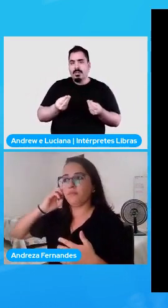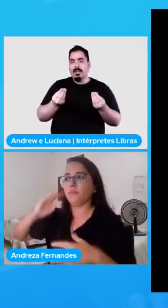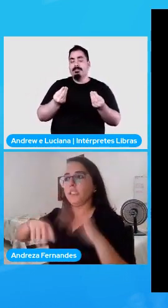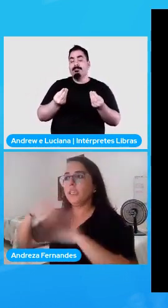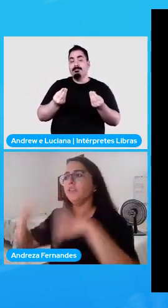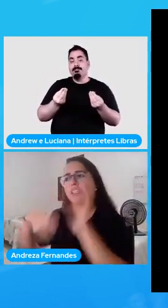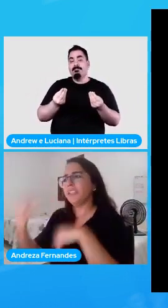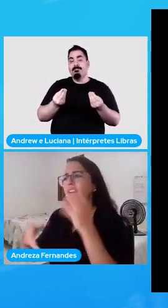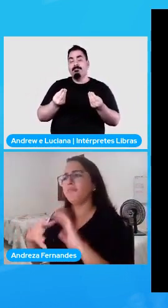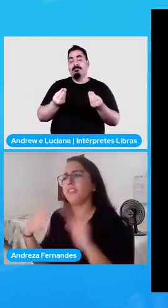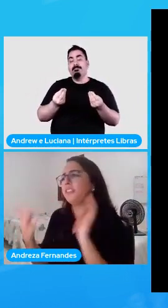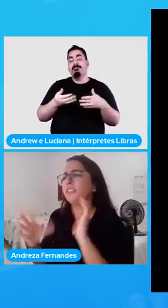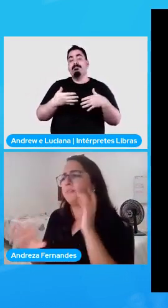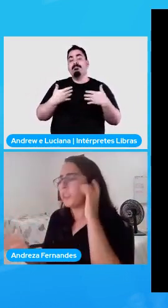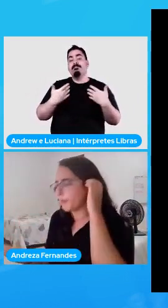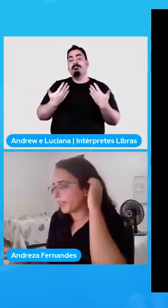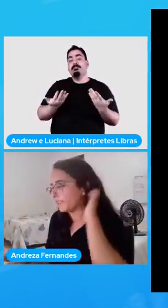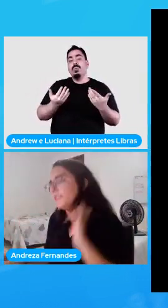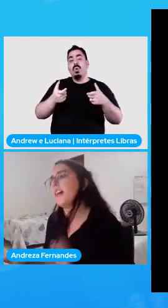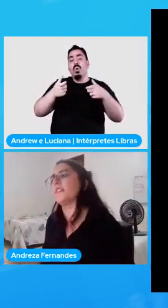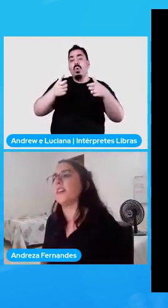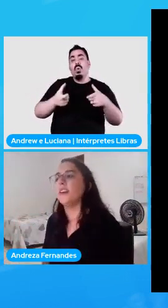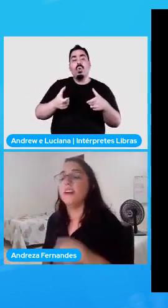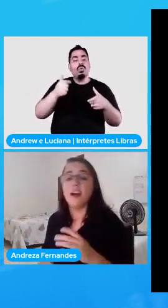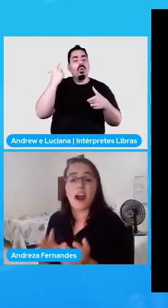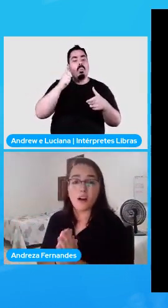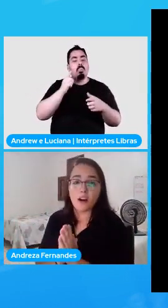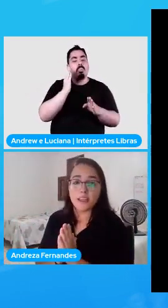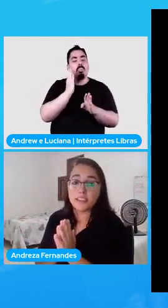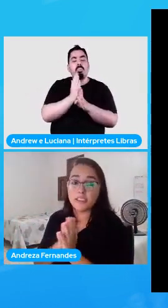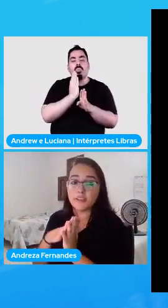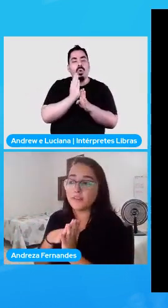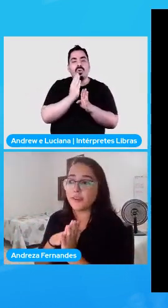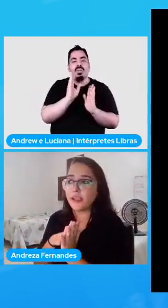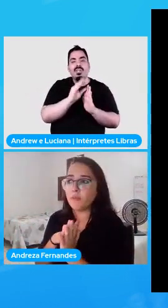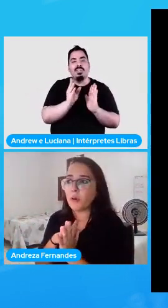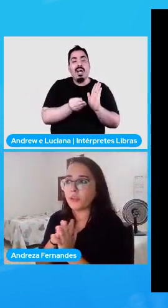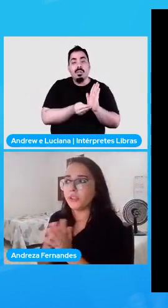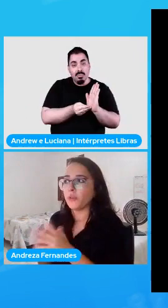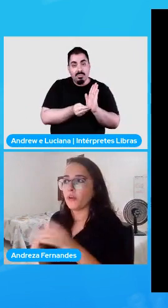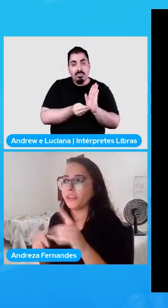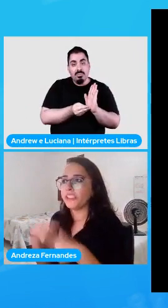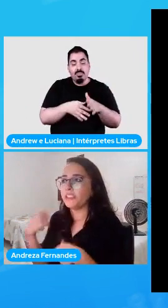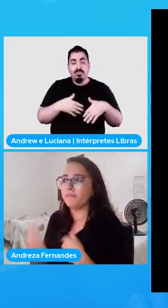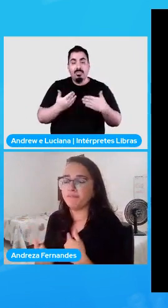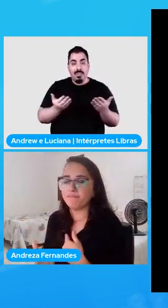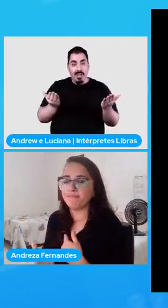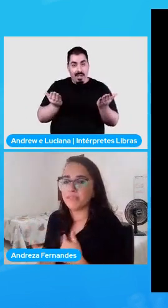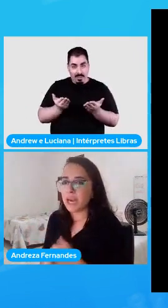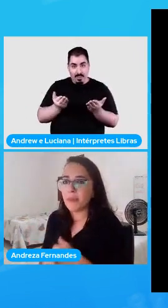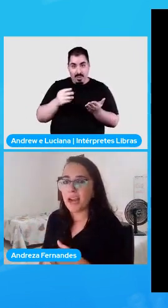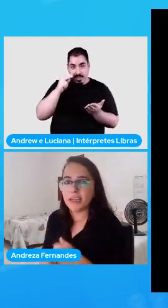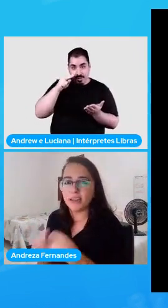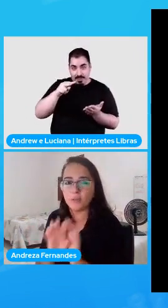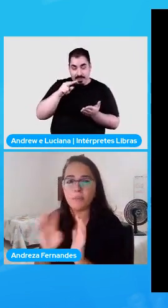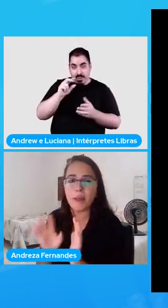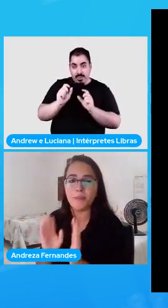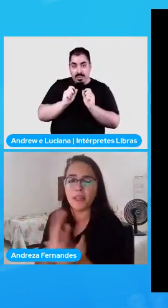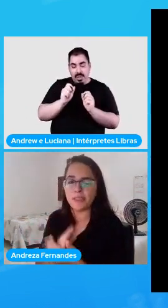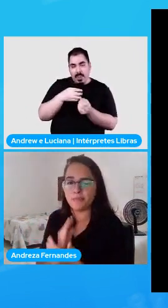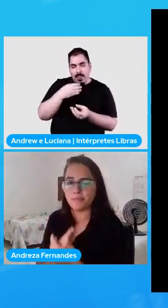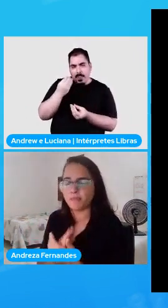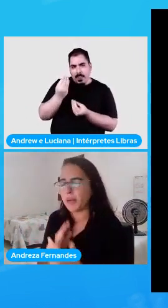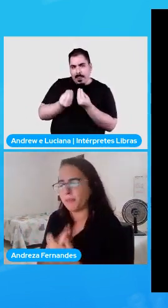e aonde a gente pode pegar esses dados. Agora, a gente vai ver um pouquinho como a gente trabalha um